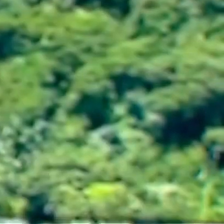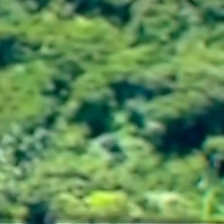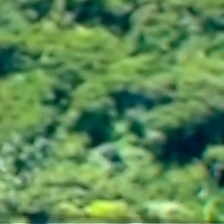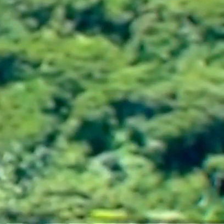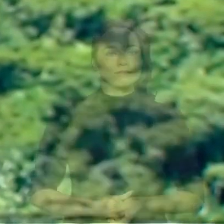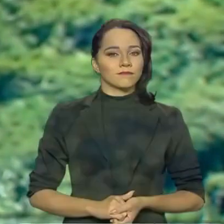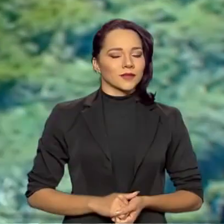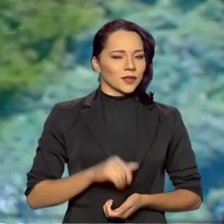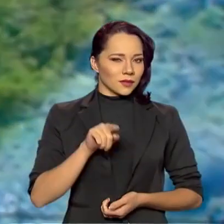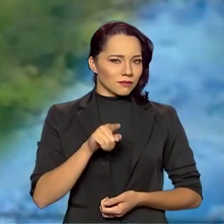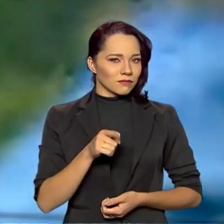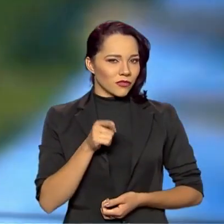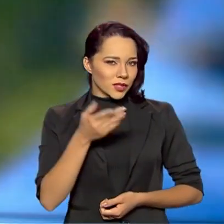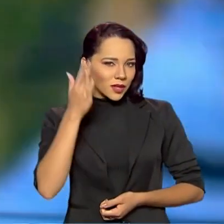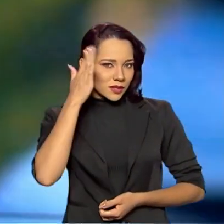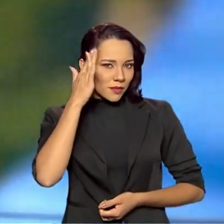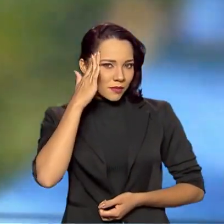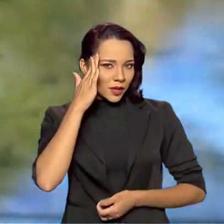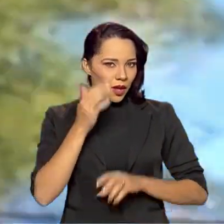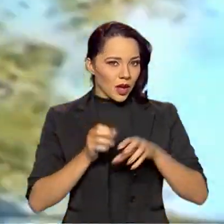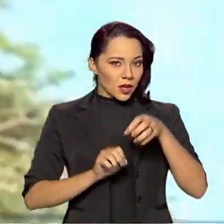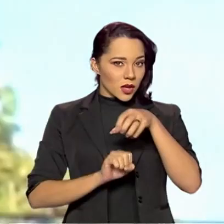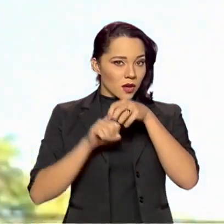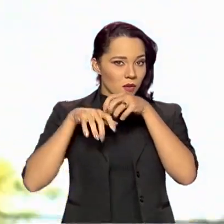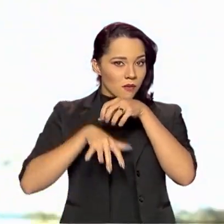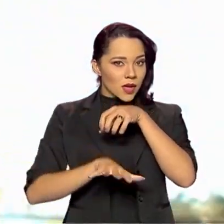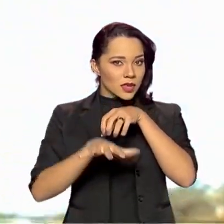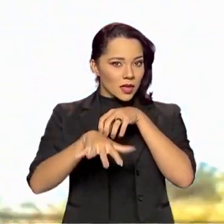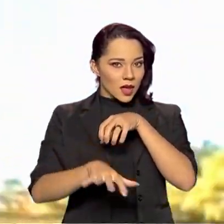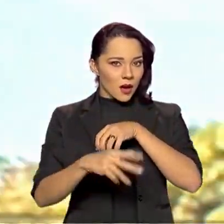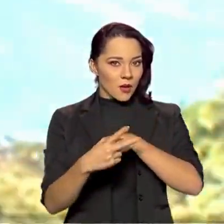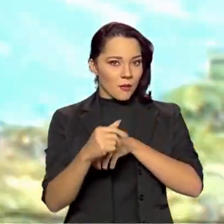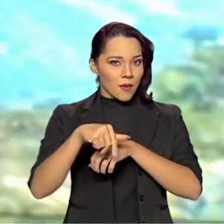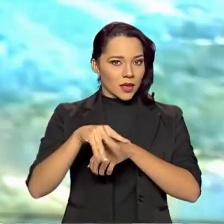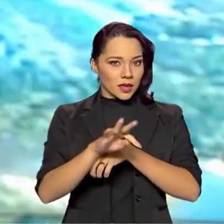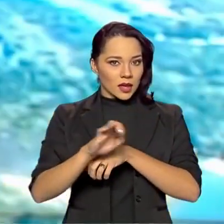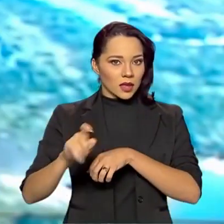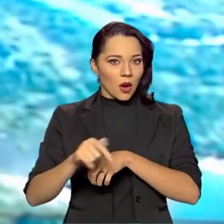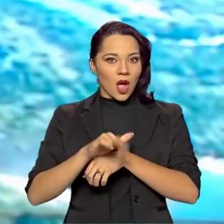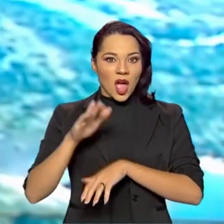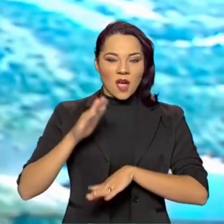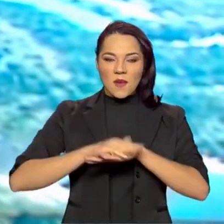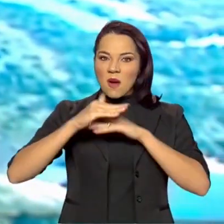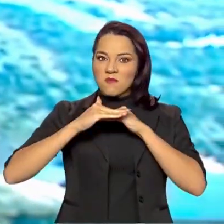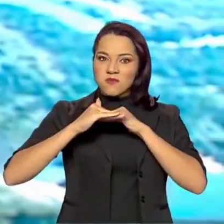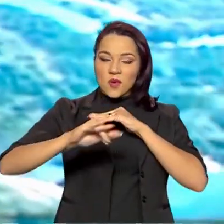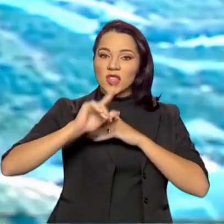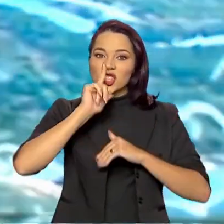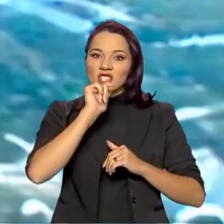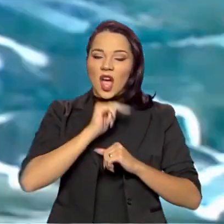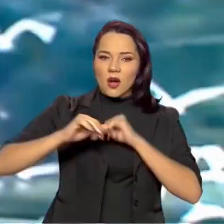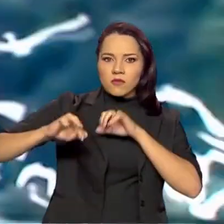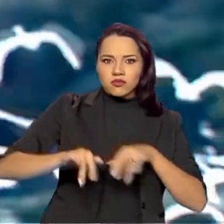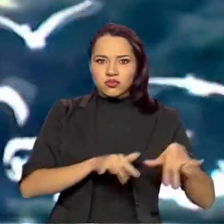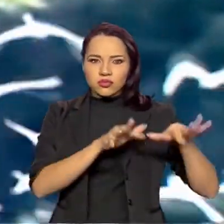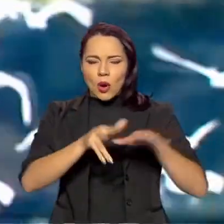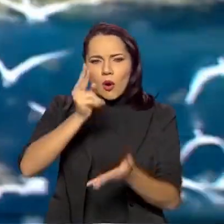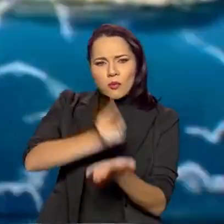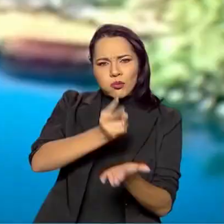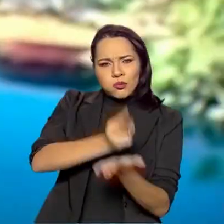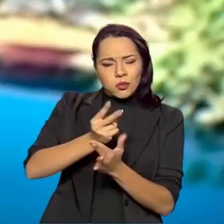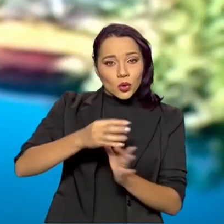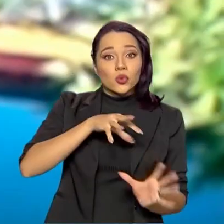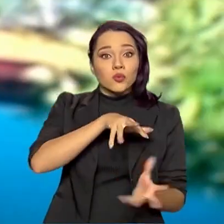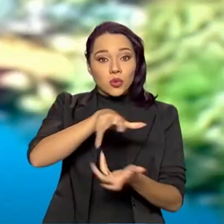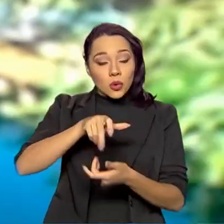Vem cá, você sabia que o Pantanal é considerado a maior planície alagada contínua do mundo?